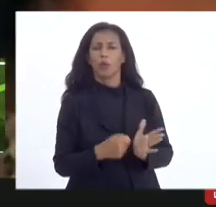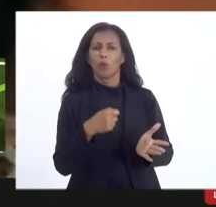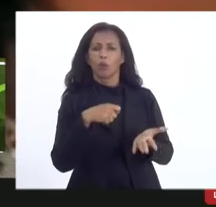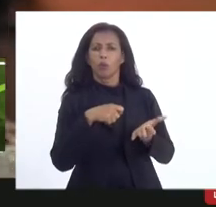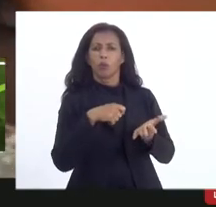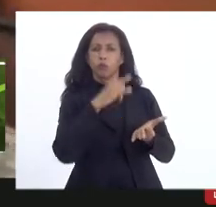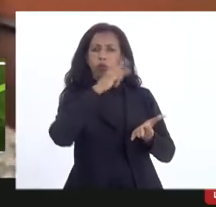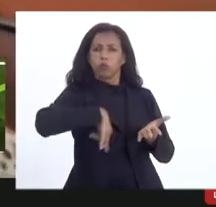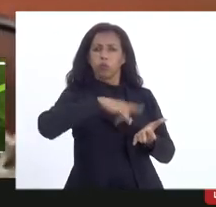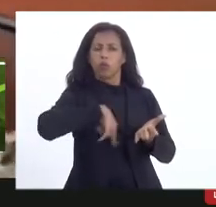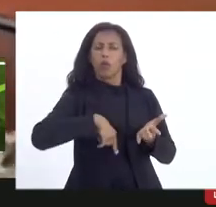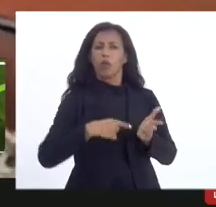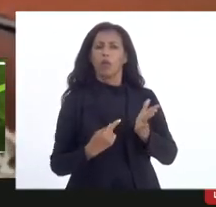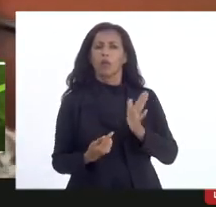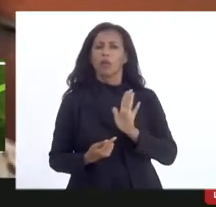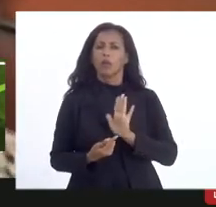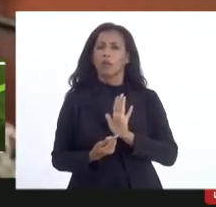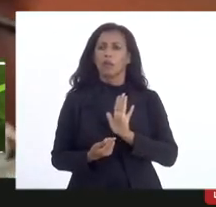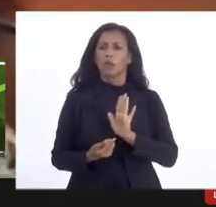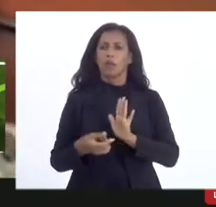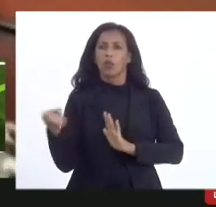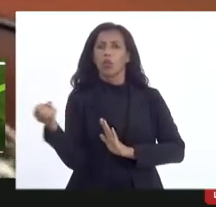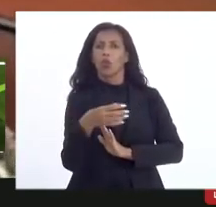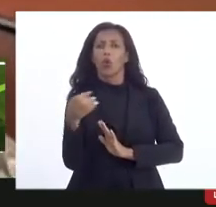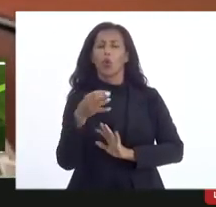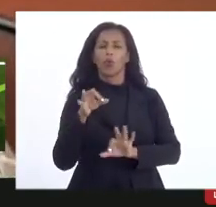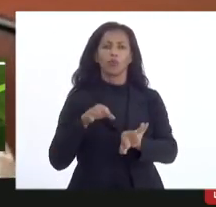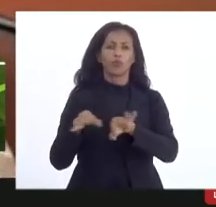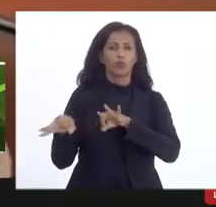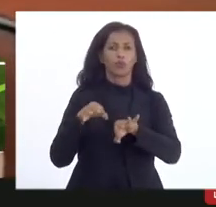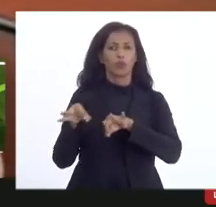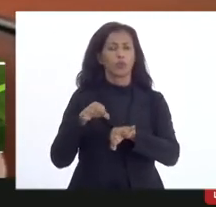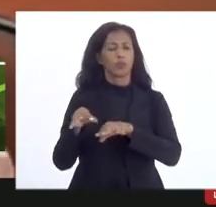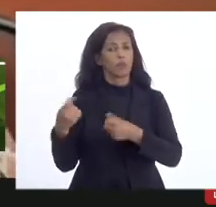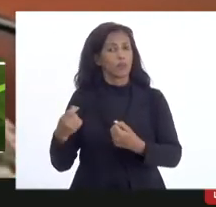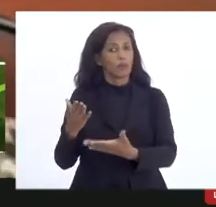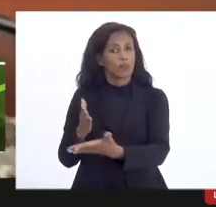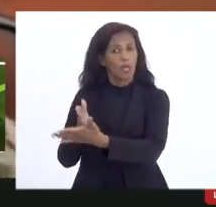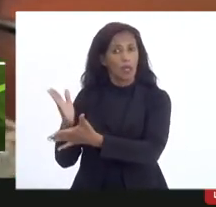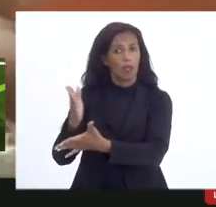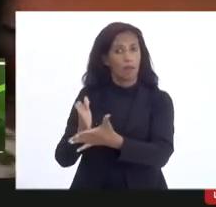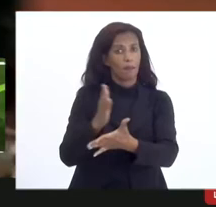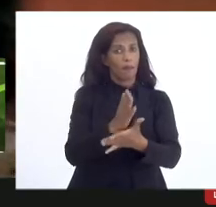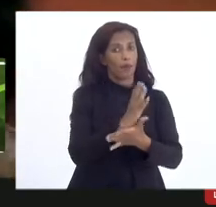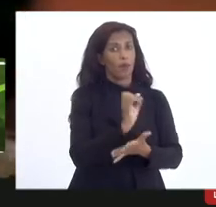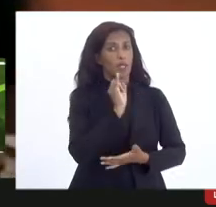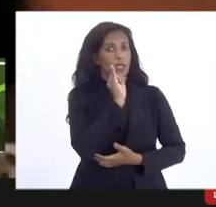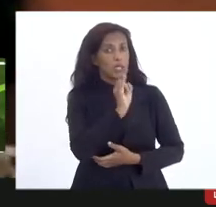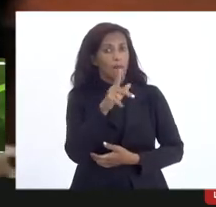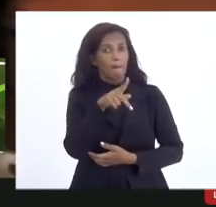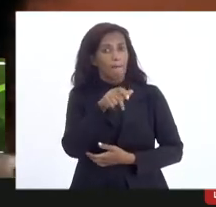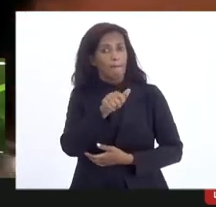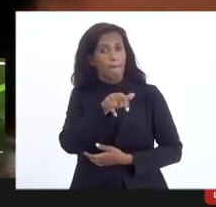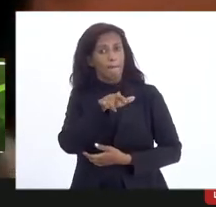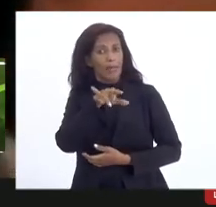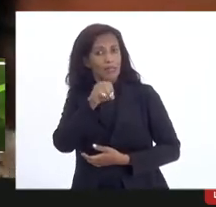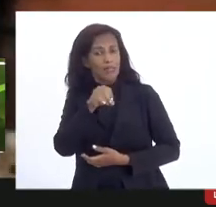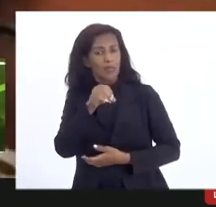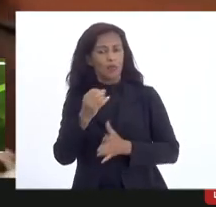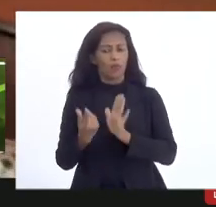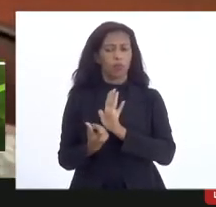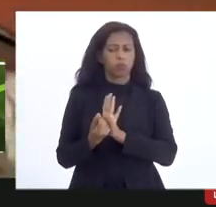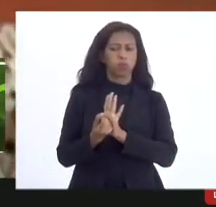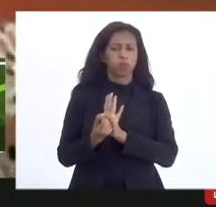a prestação novos projetos teriam que ser aprovados se o passivo da prestação de contas